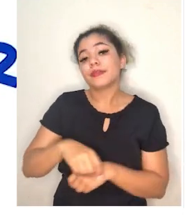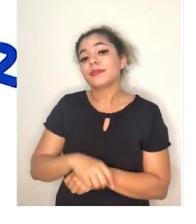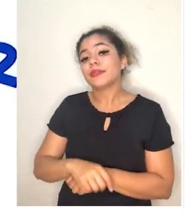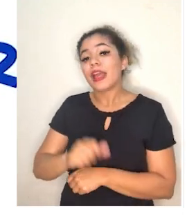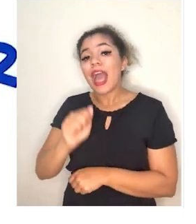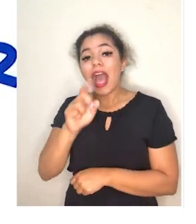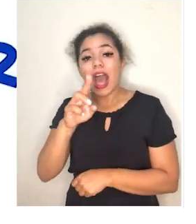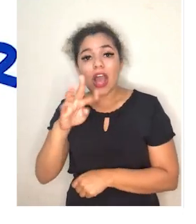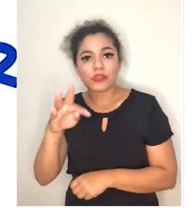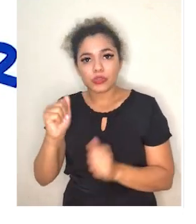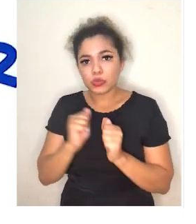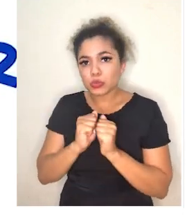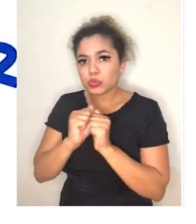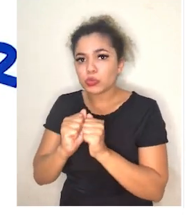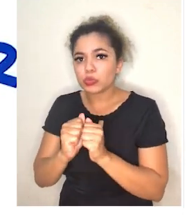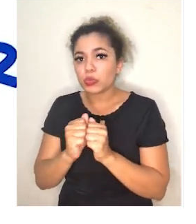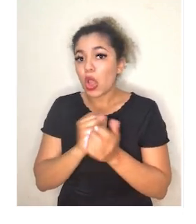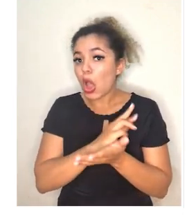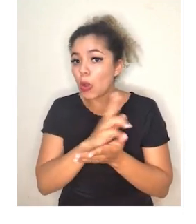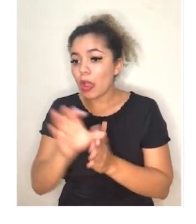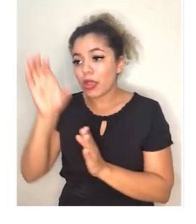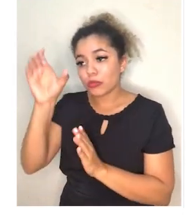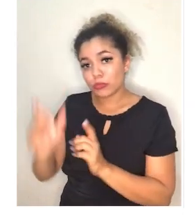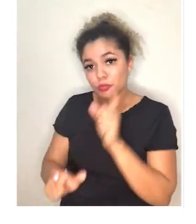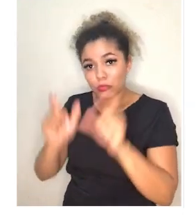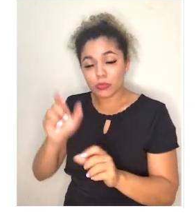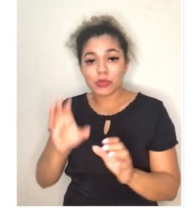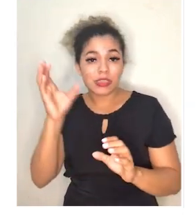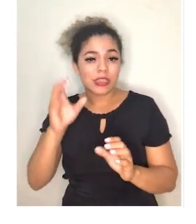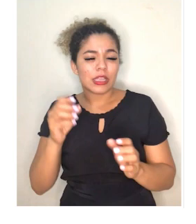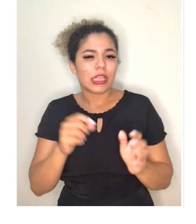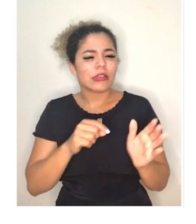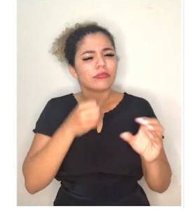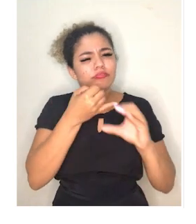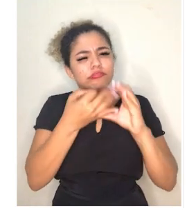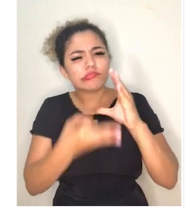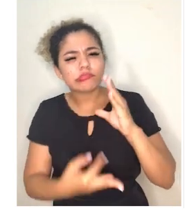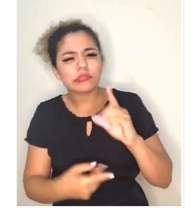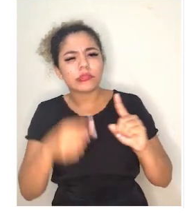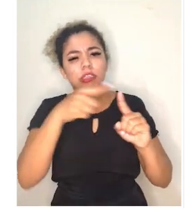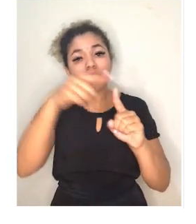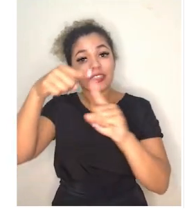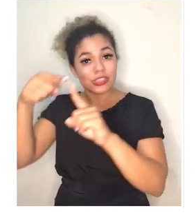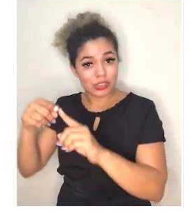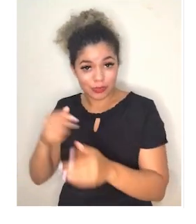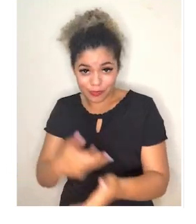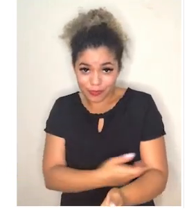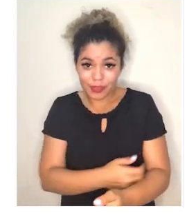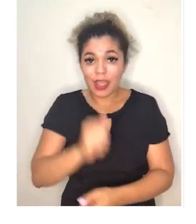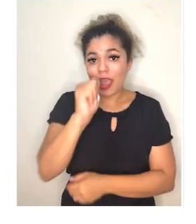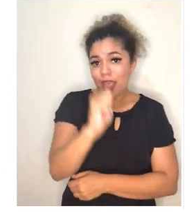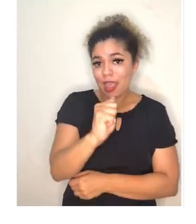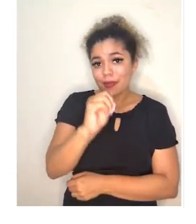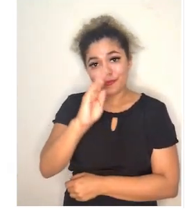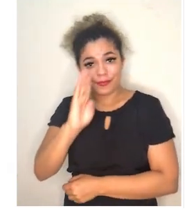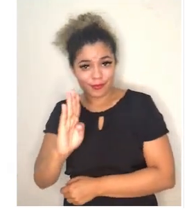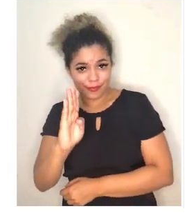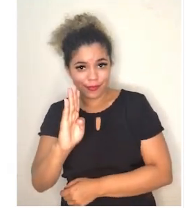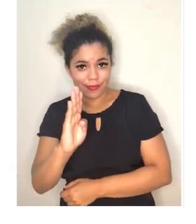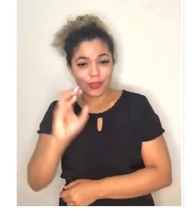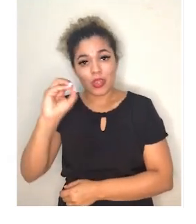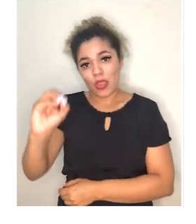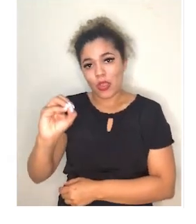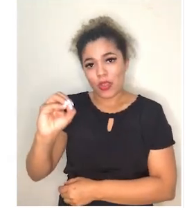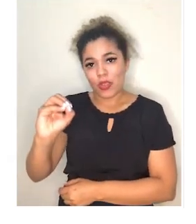juntamente com alguns cientistas, classificaram o sangue em tipos A, B, O